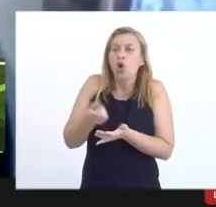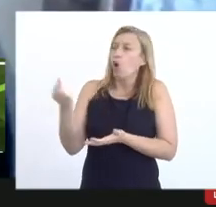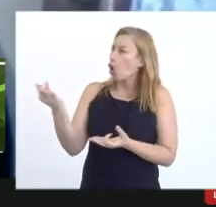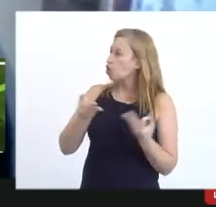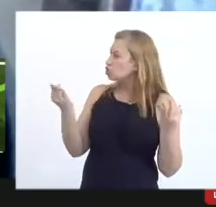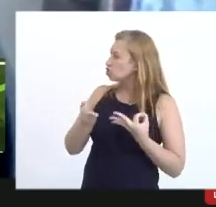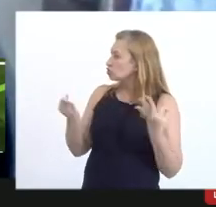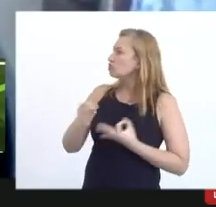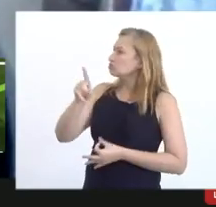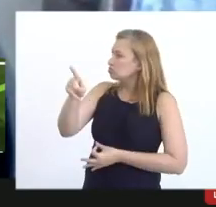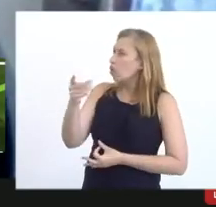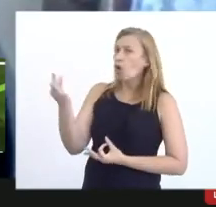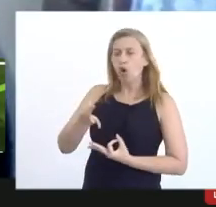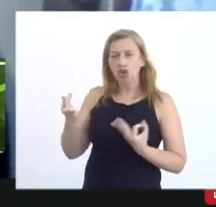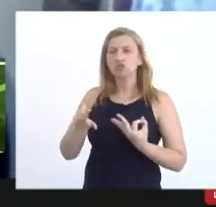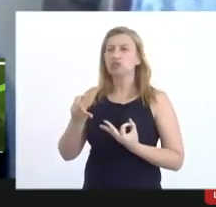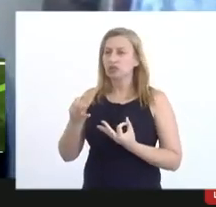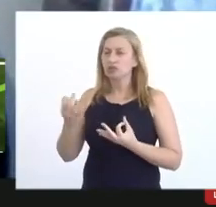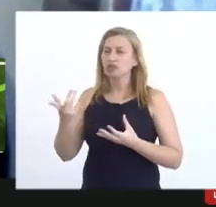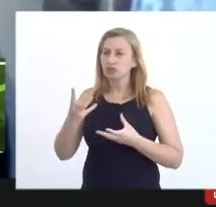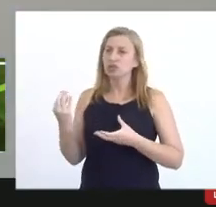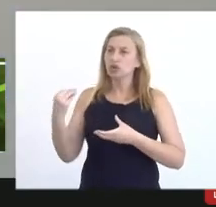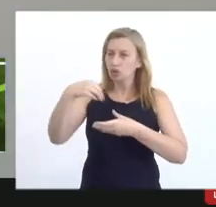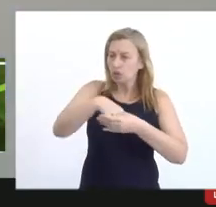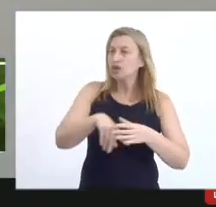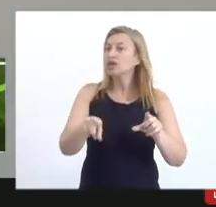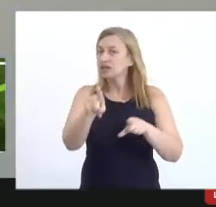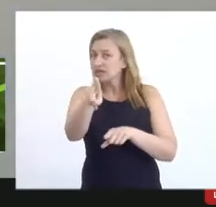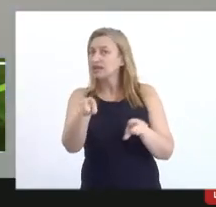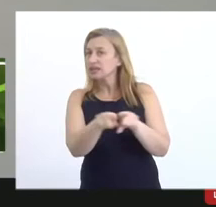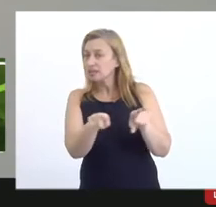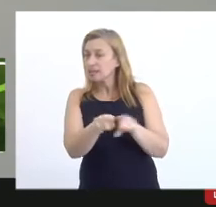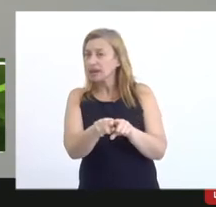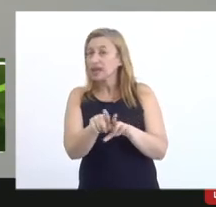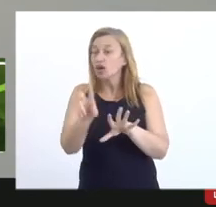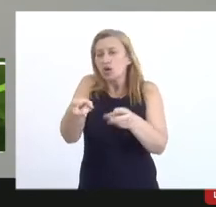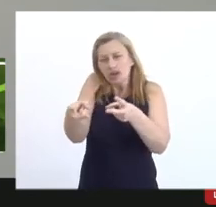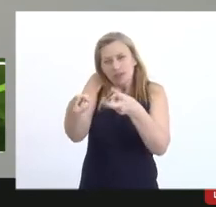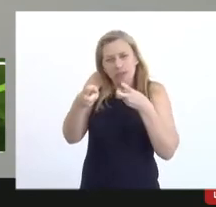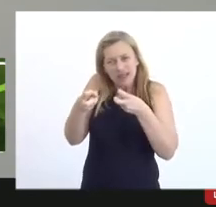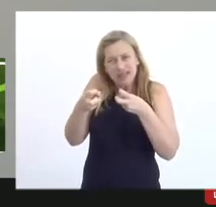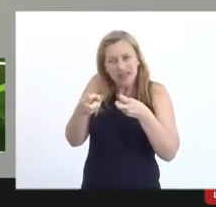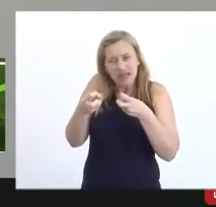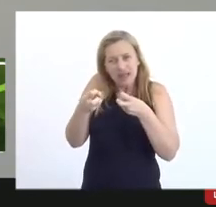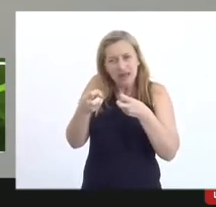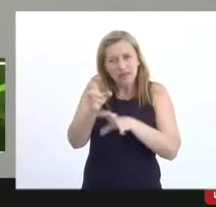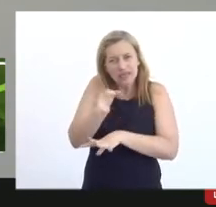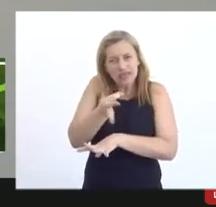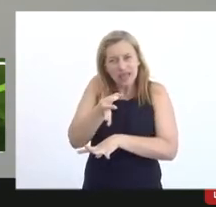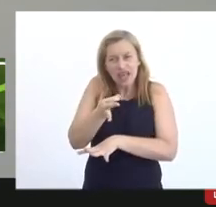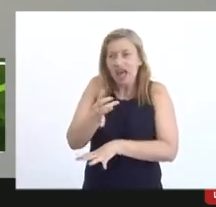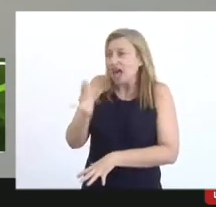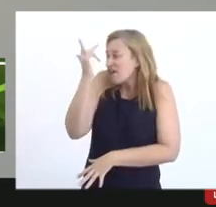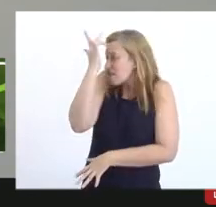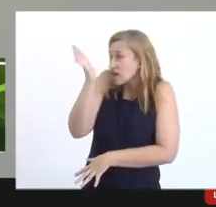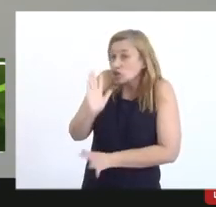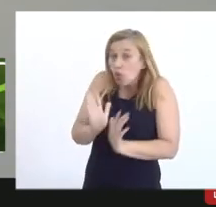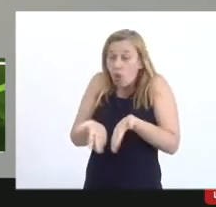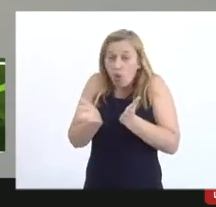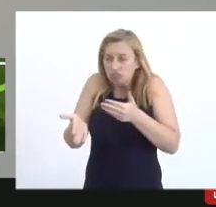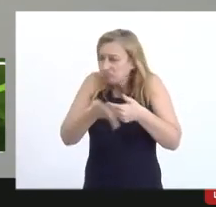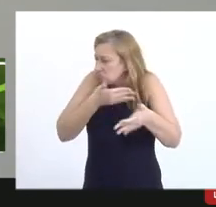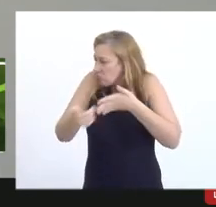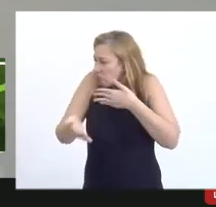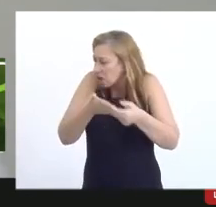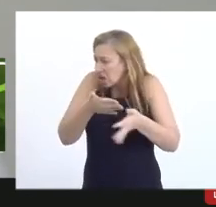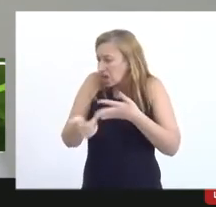sugestão já vamos incorporar isso é porque assim o que se percebe modernamente é muito fácil hoje para qualquer